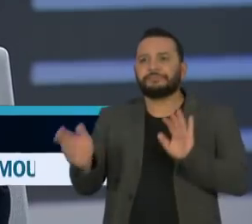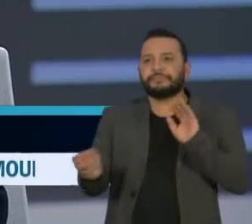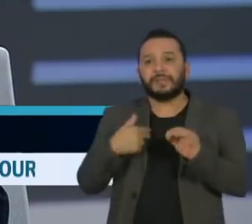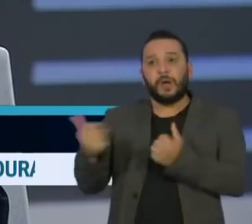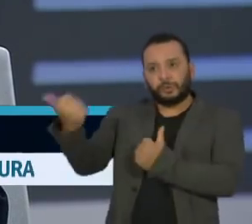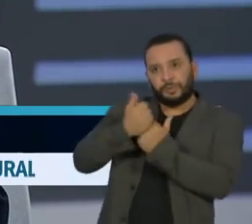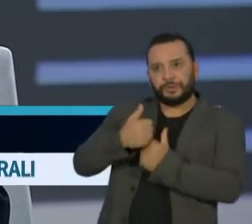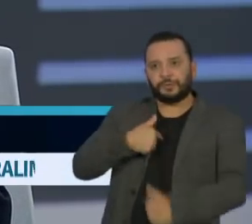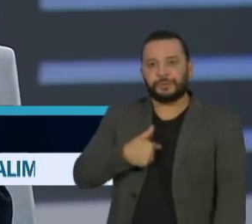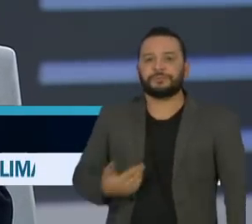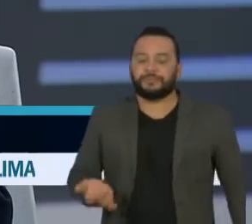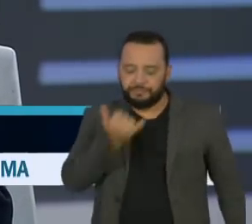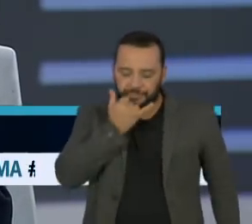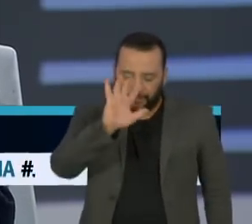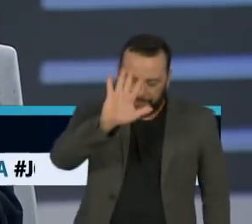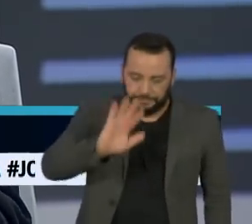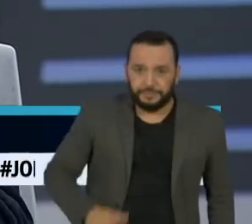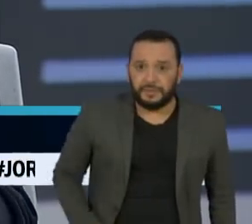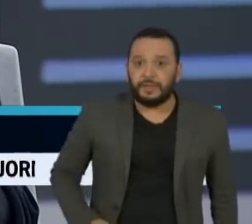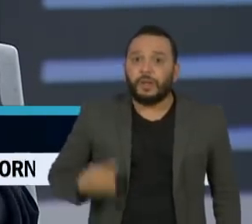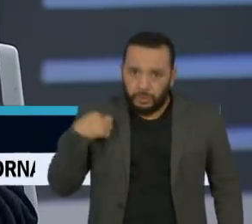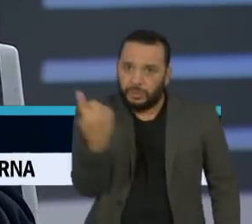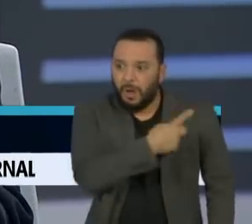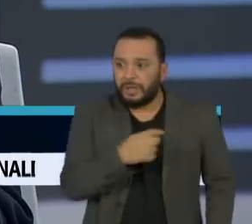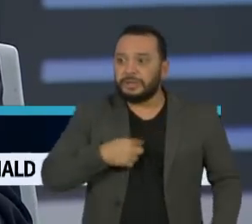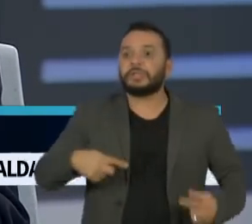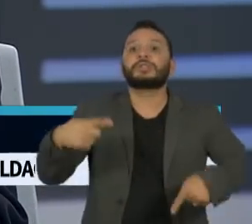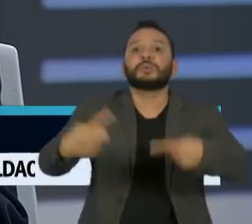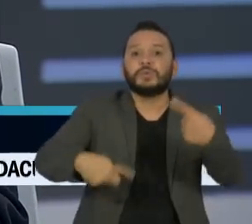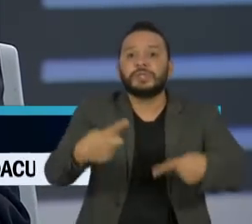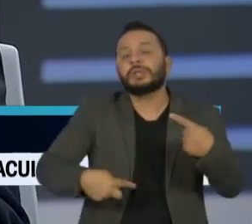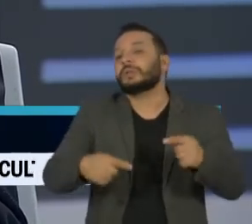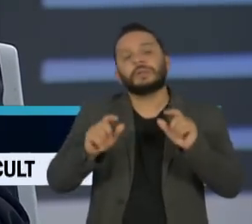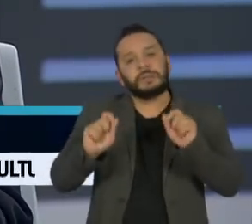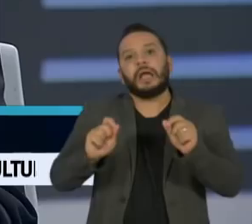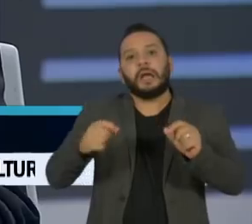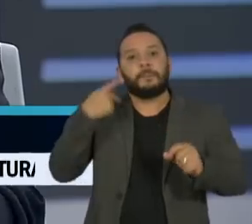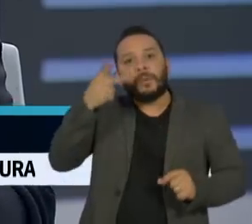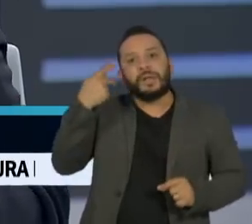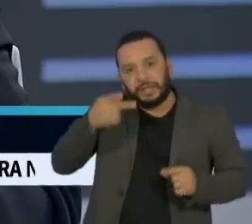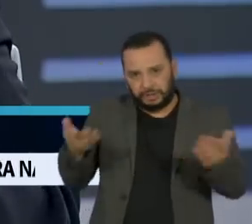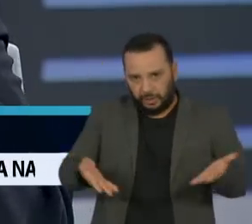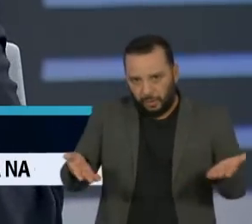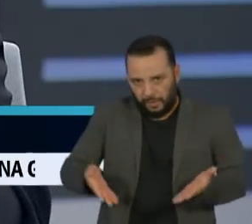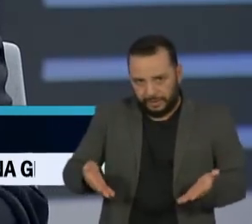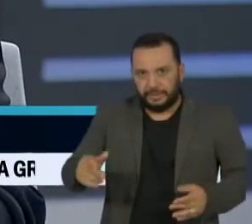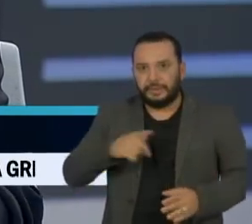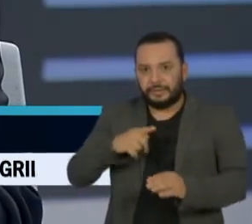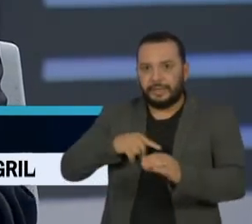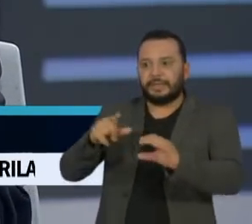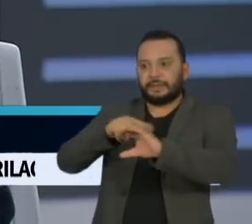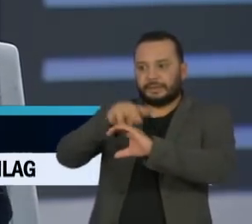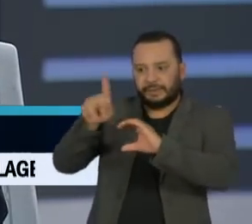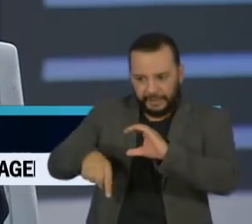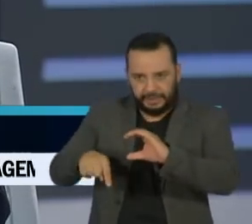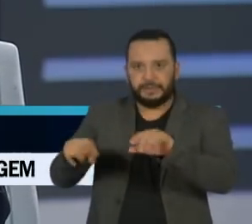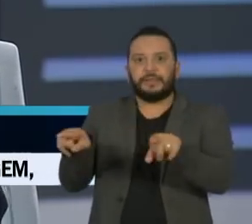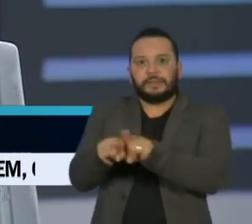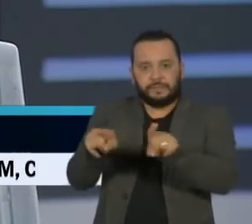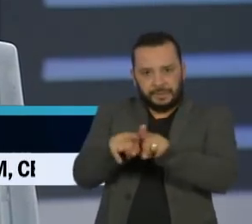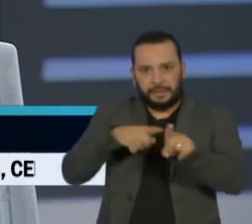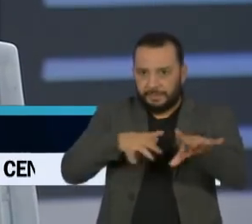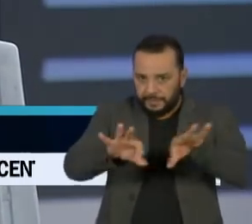estamos discutindo política aqui. É conveniente ou não. Quer dizer, você usa a ciência, um planejamento, mas no fundo